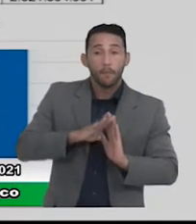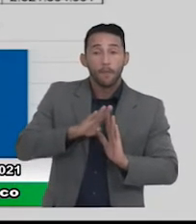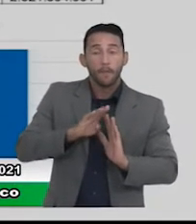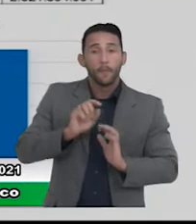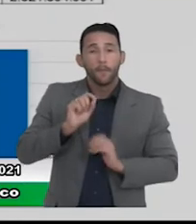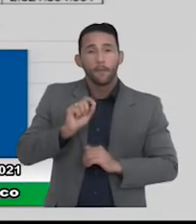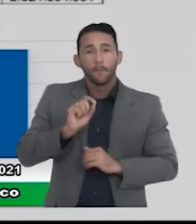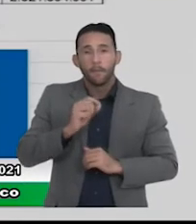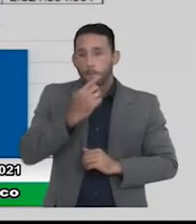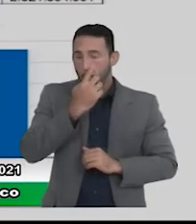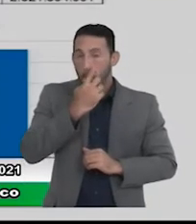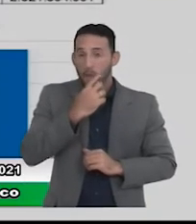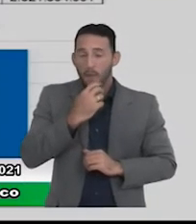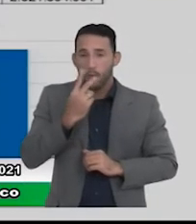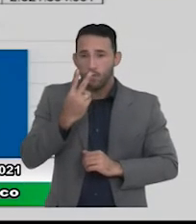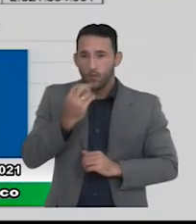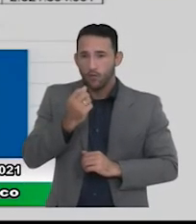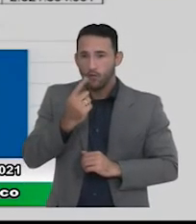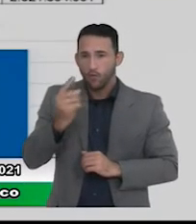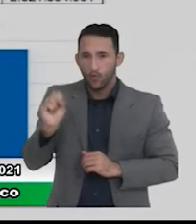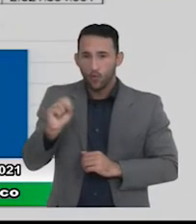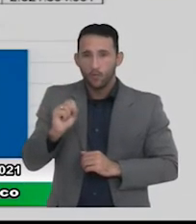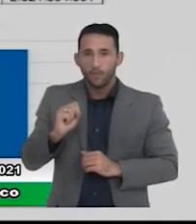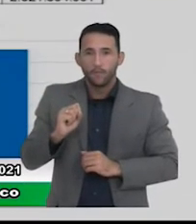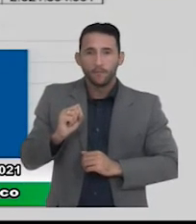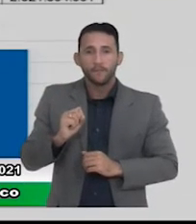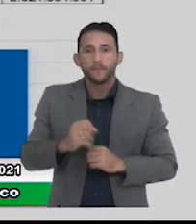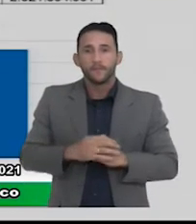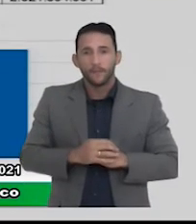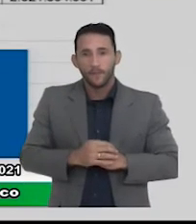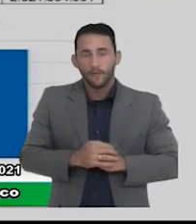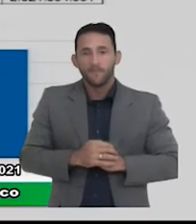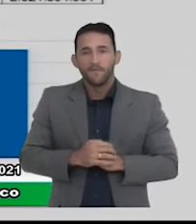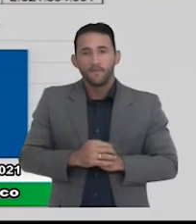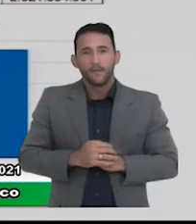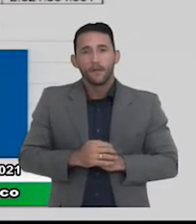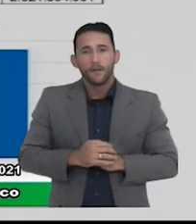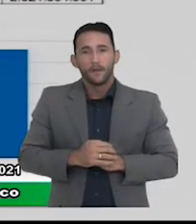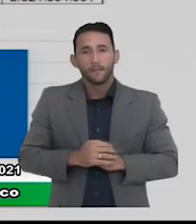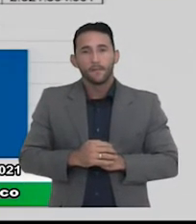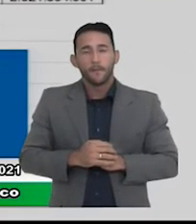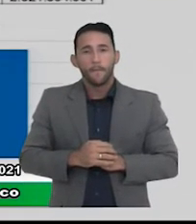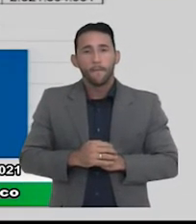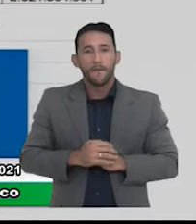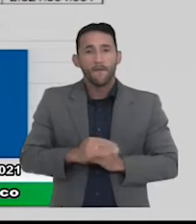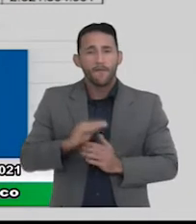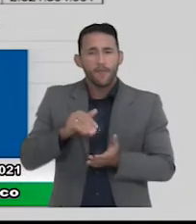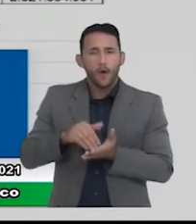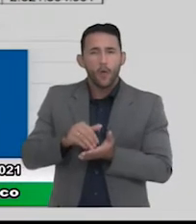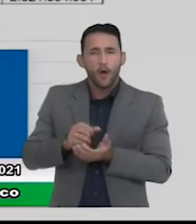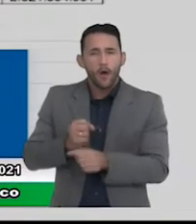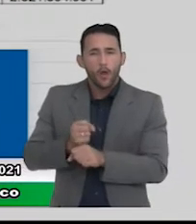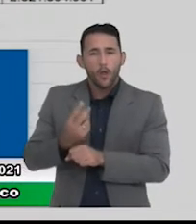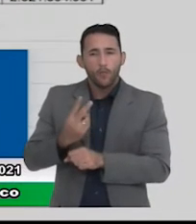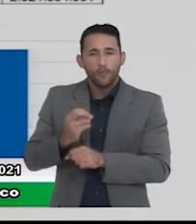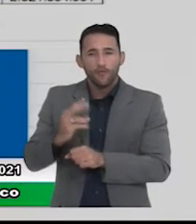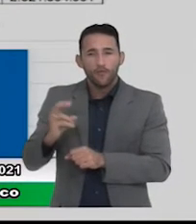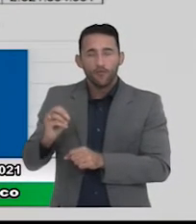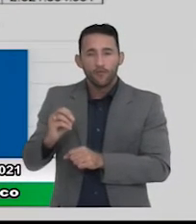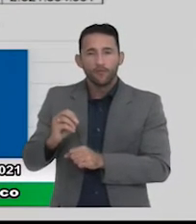saindo de 2018 2.107.028.319 para o final de 2020 2